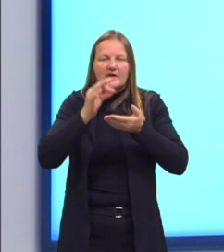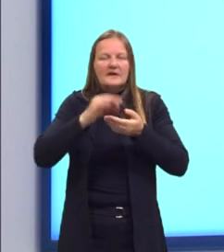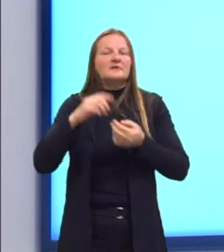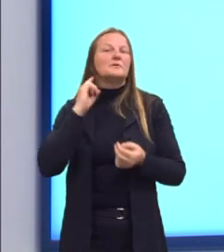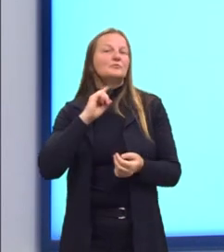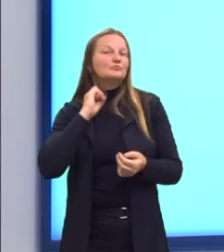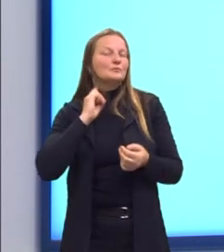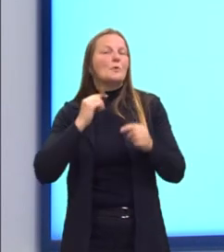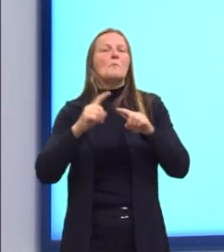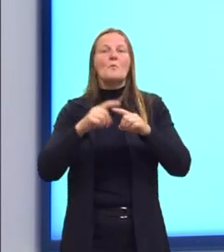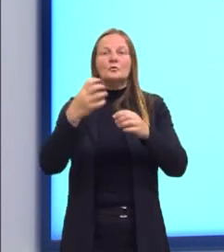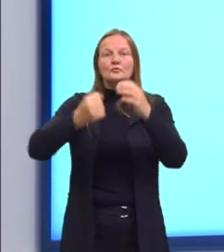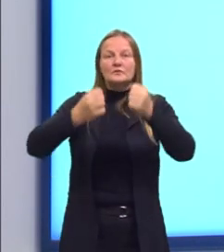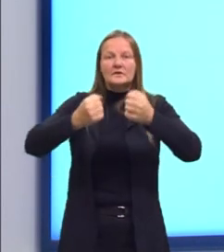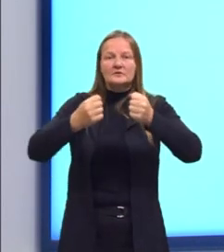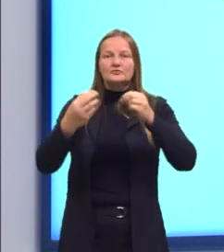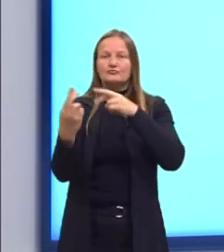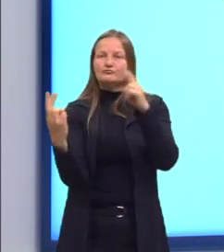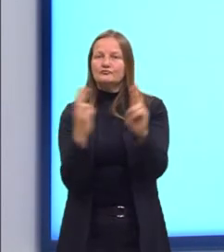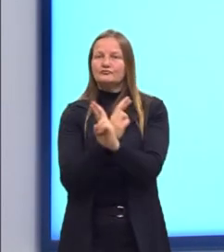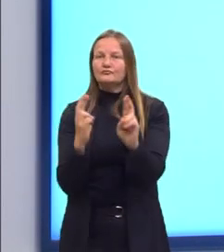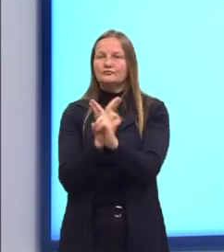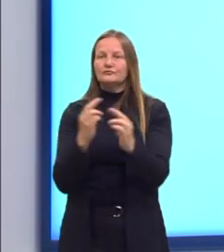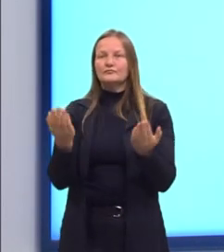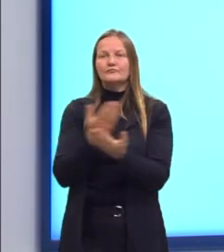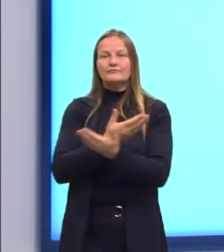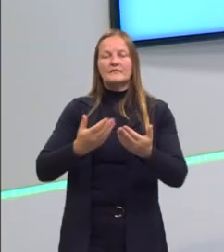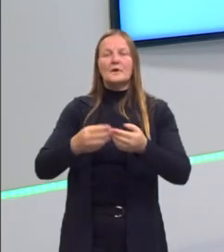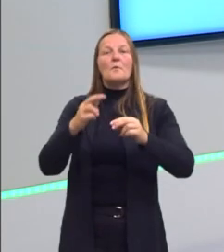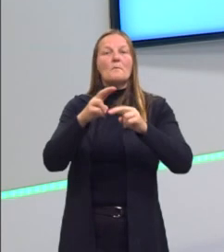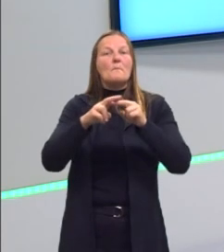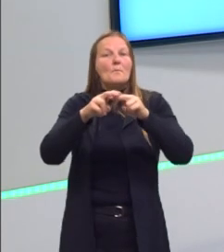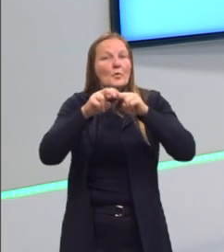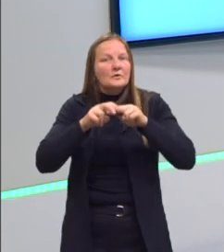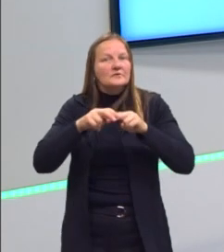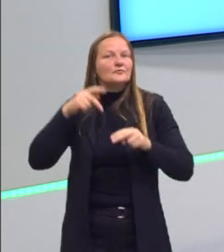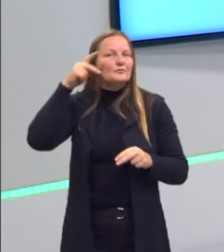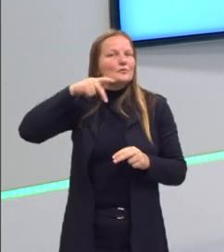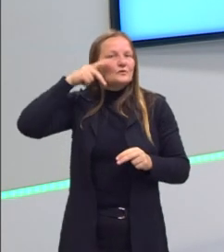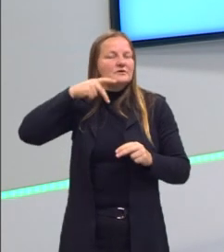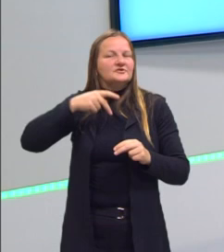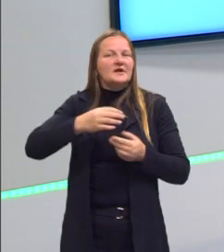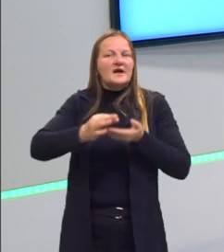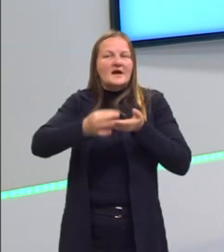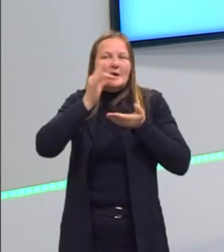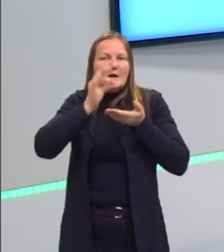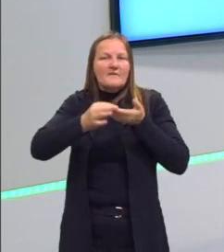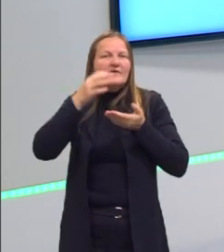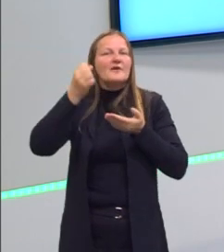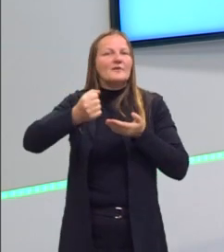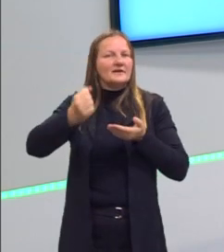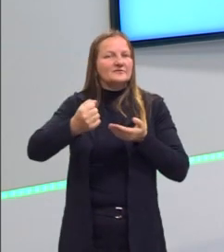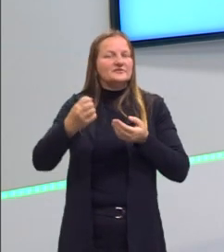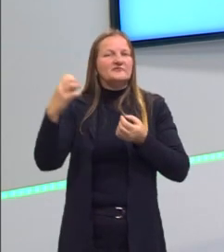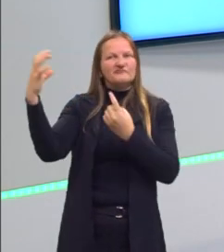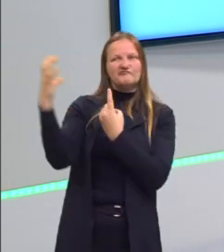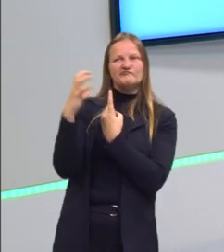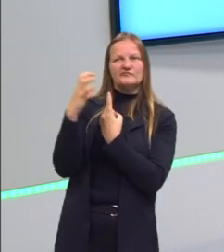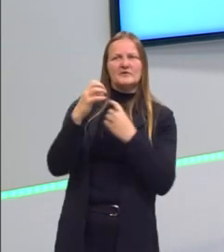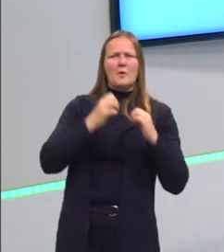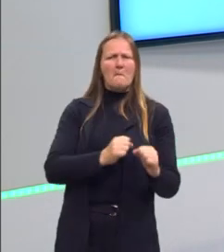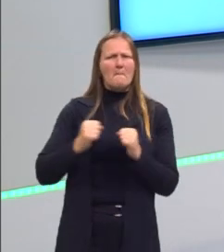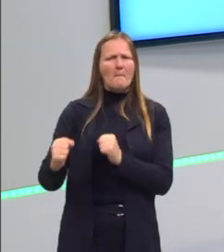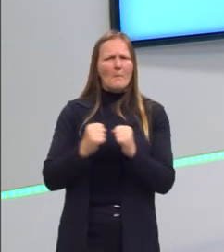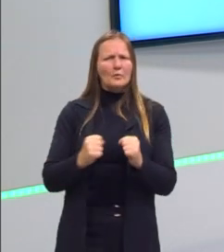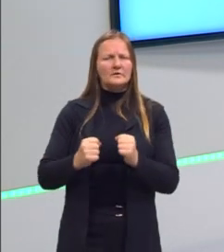Gerais, que produzia muito leite, por isso política do café com leite, esses dois estados tiveram muita influência, muito poder, e